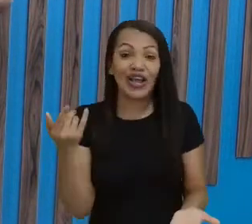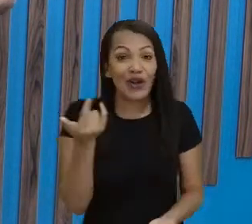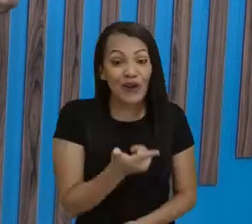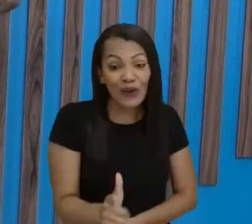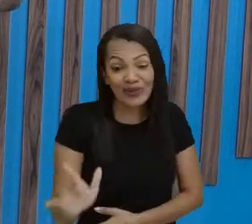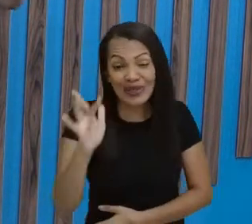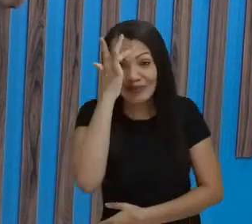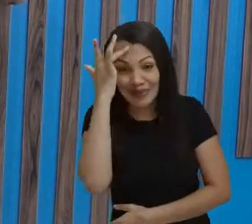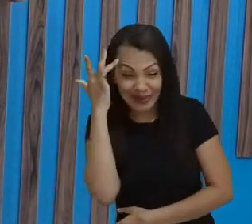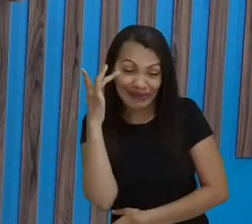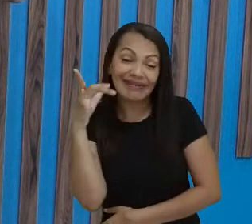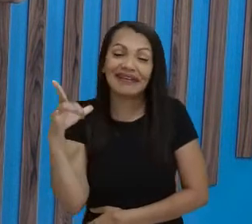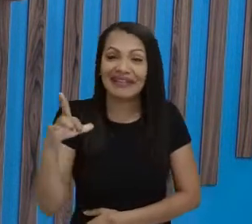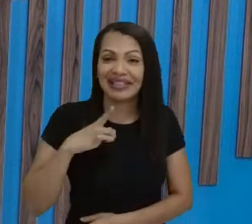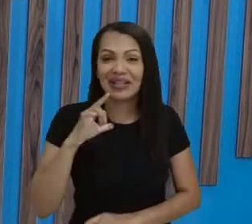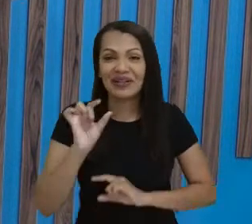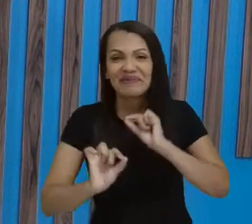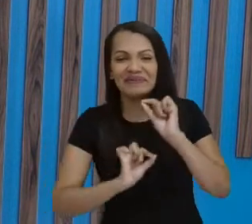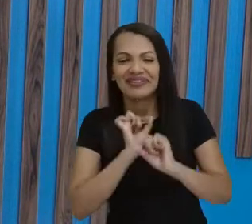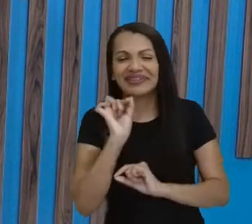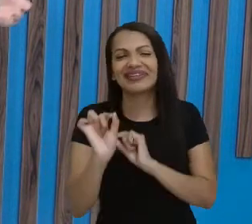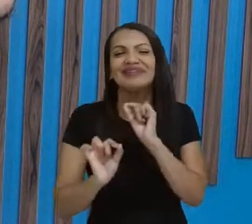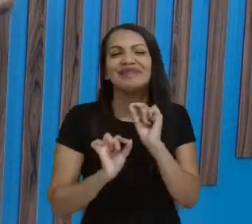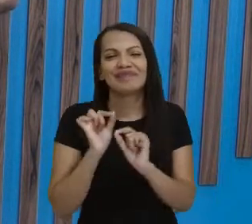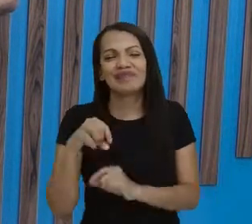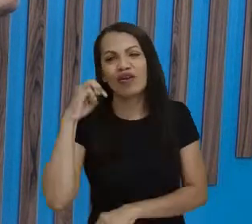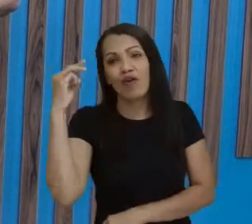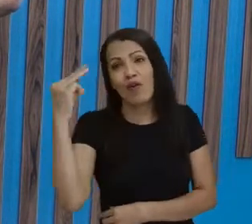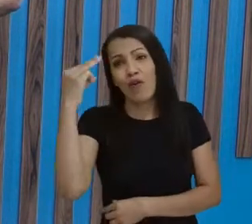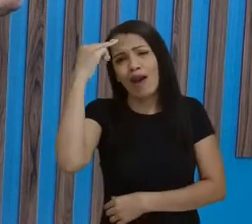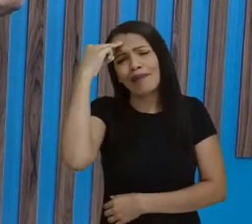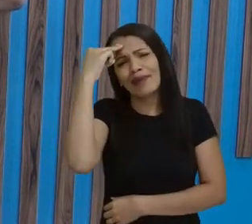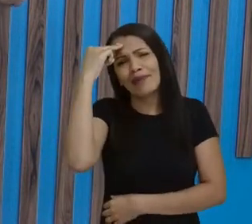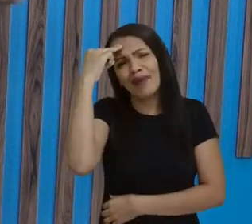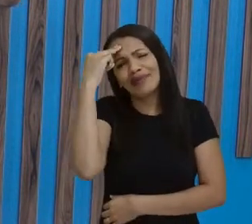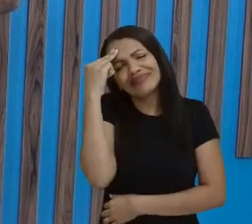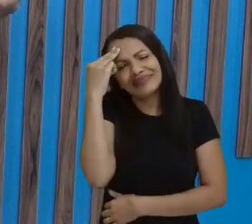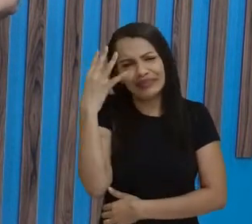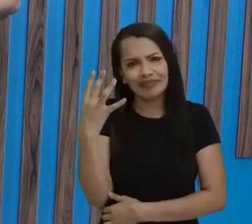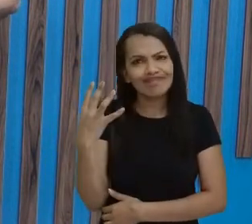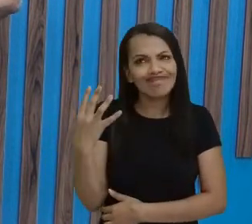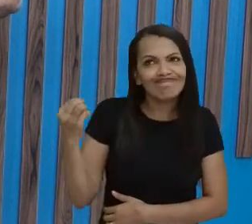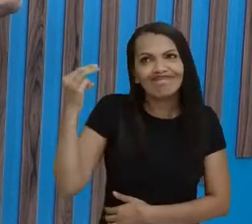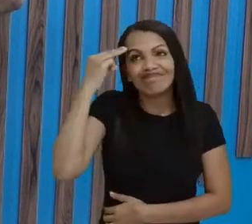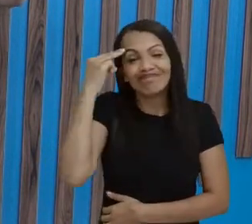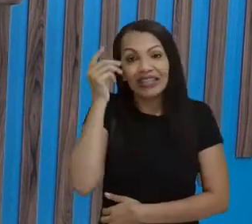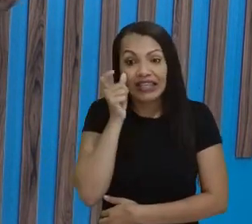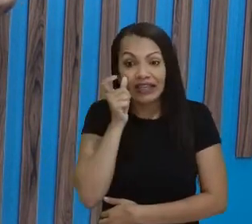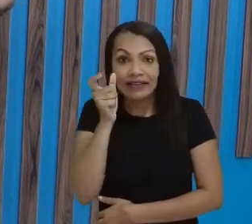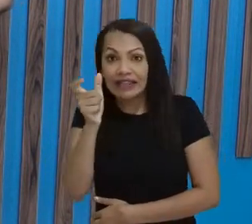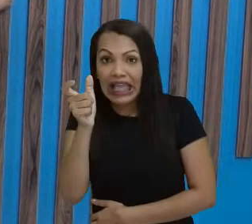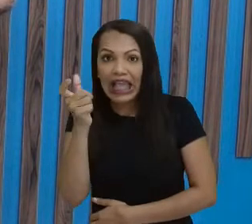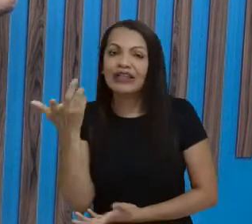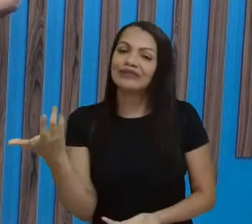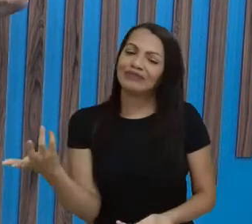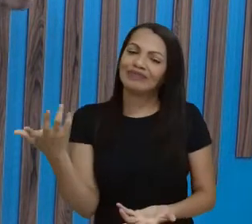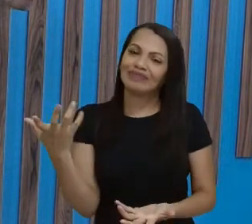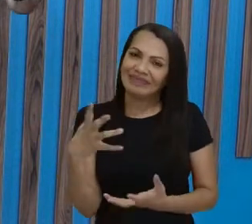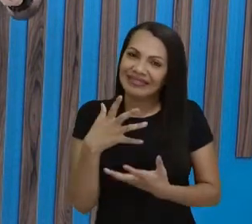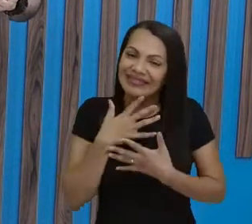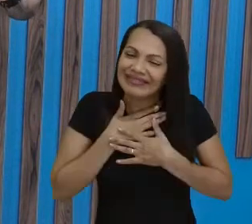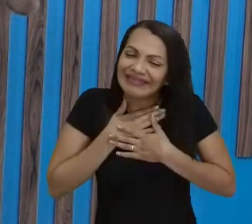pessoas, né, tem, assim, uma memória afetiva muito interessante aí, associada ao Sítio da Trindade,